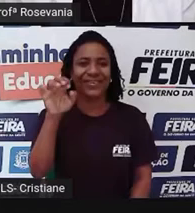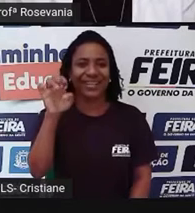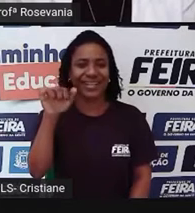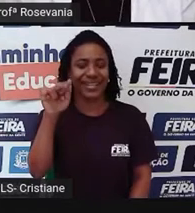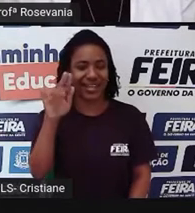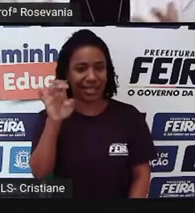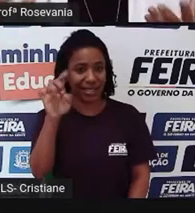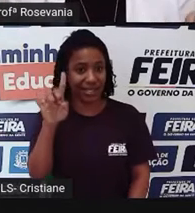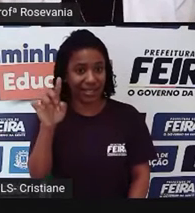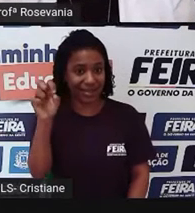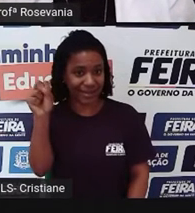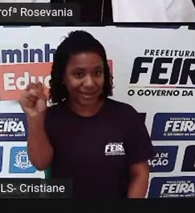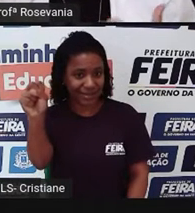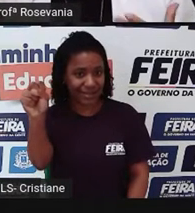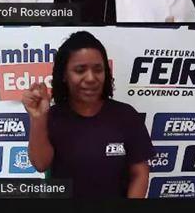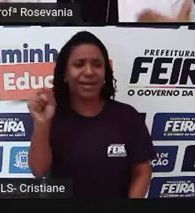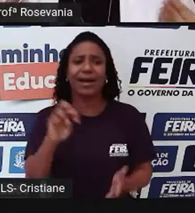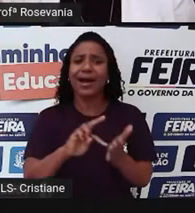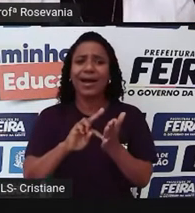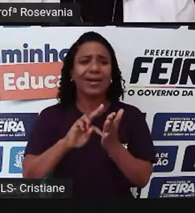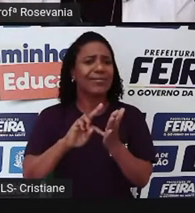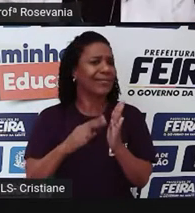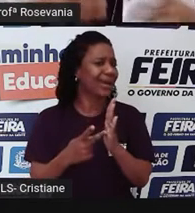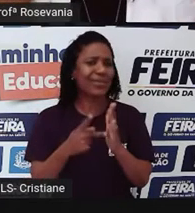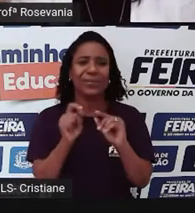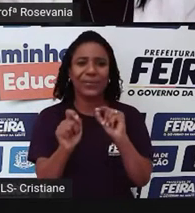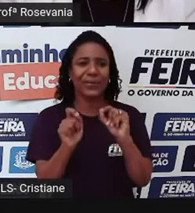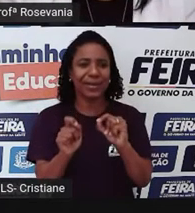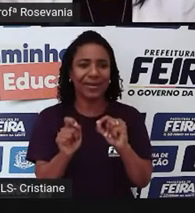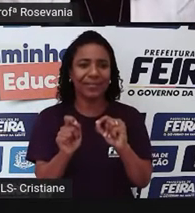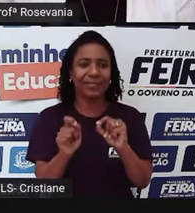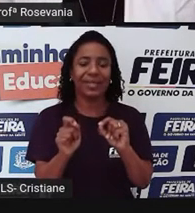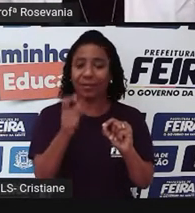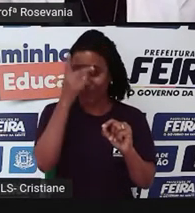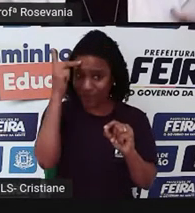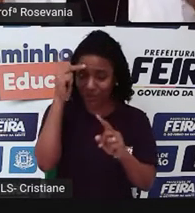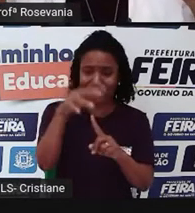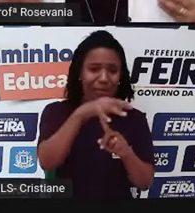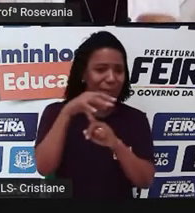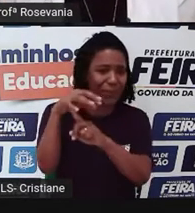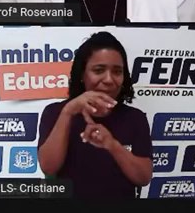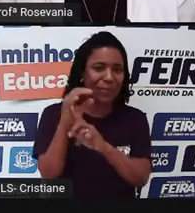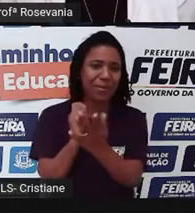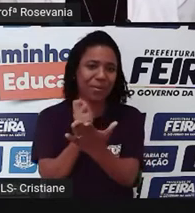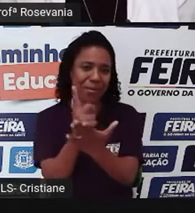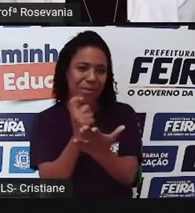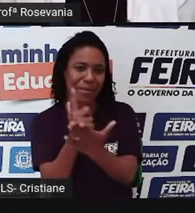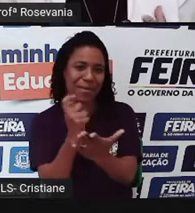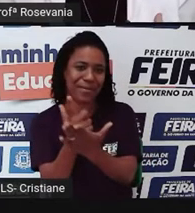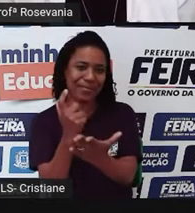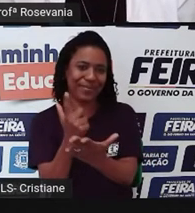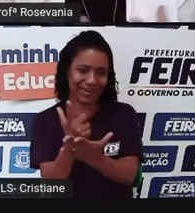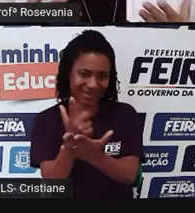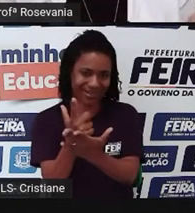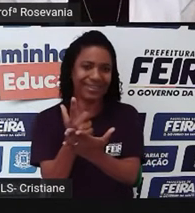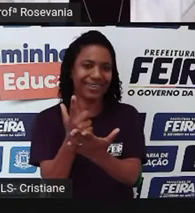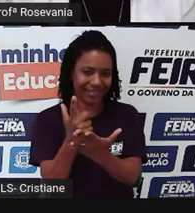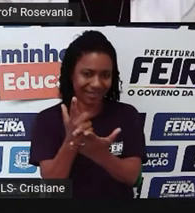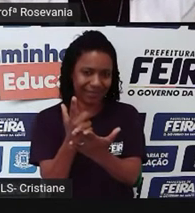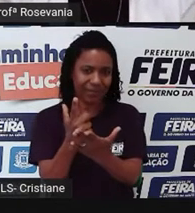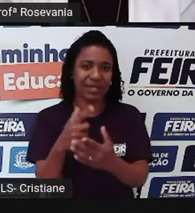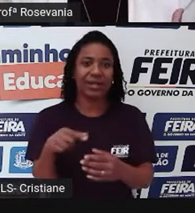tratamento dos consumidores de feira livre, que no caso, é o que a gente é mesmo, né? Originou-se também do latim